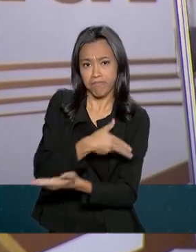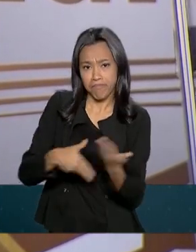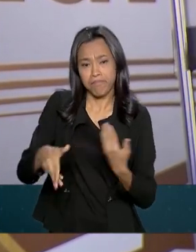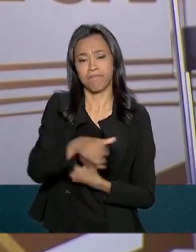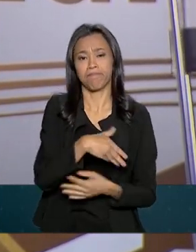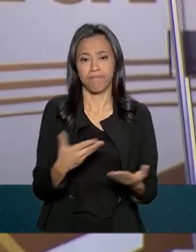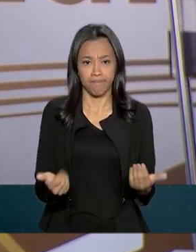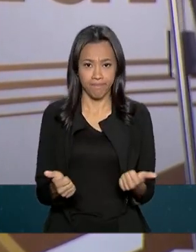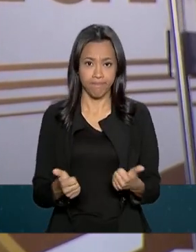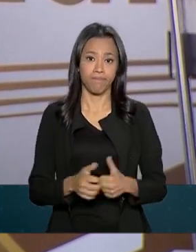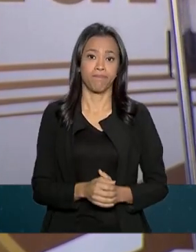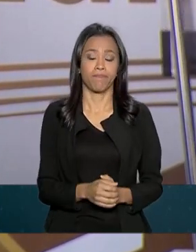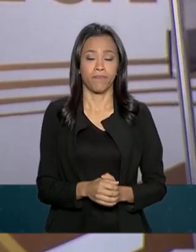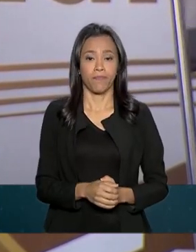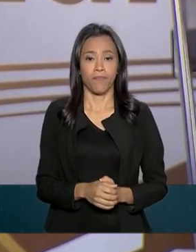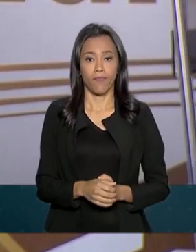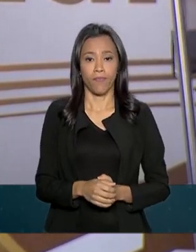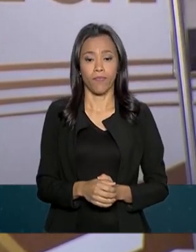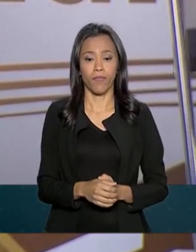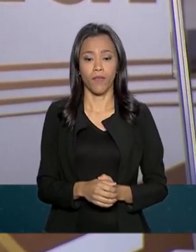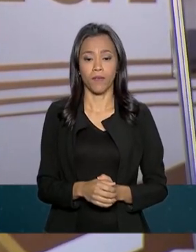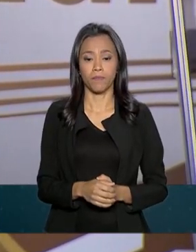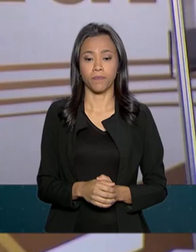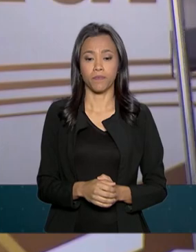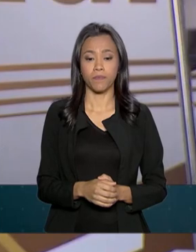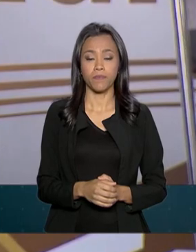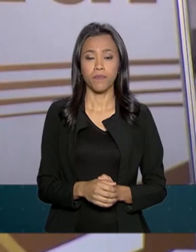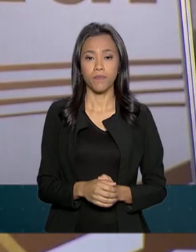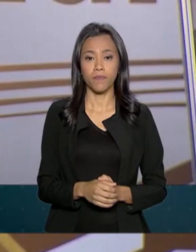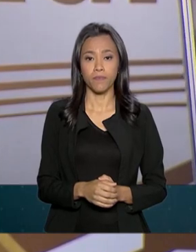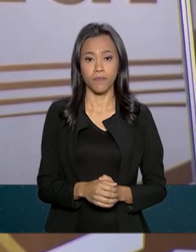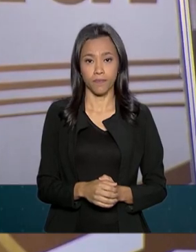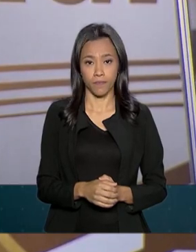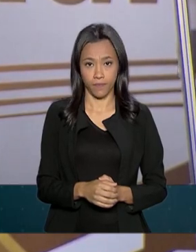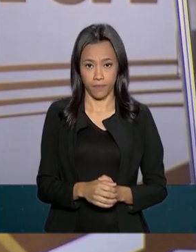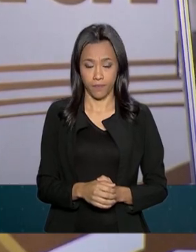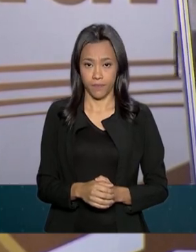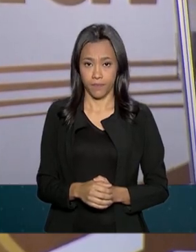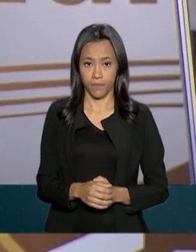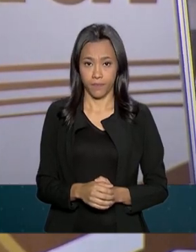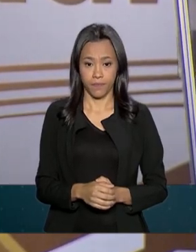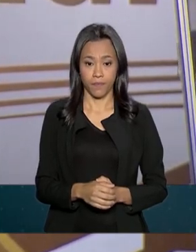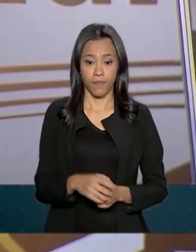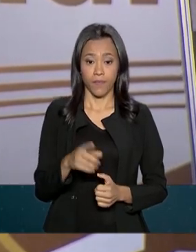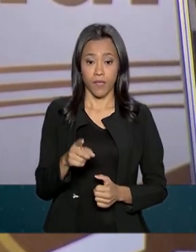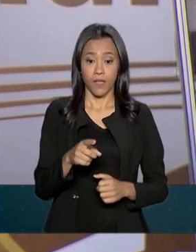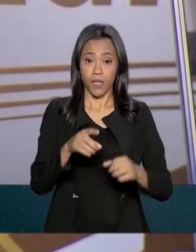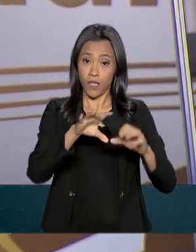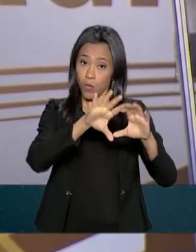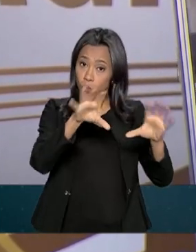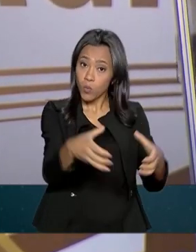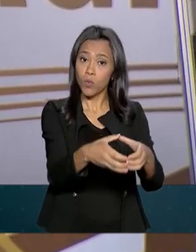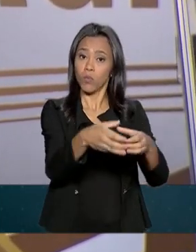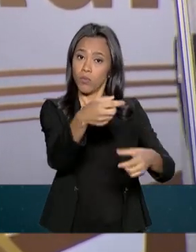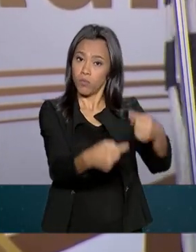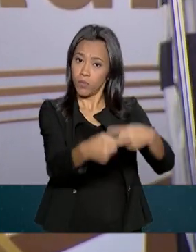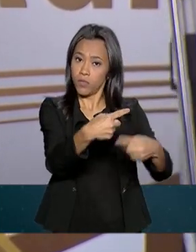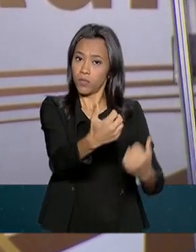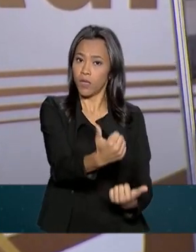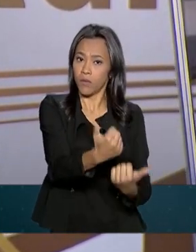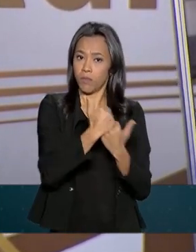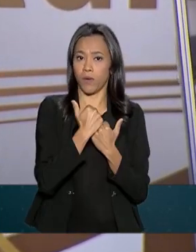também do Novo, um partido que nos apoia integralmente dentro